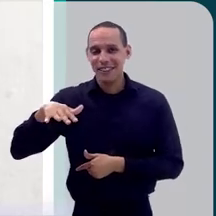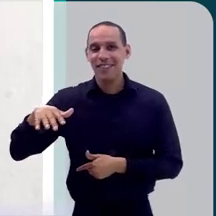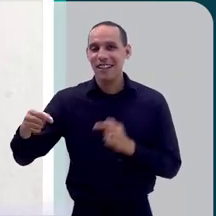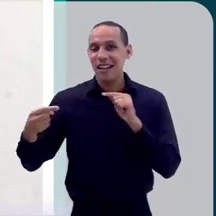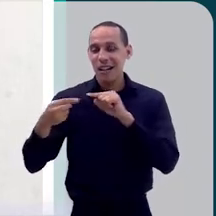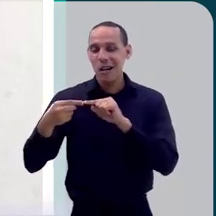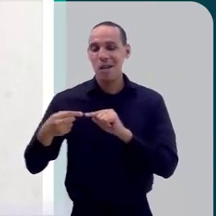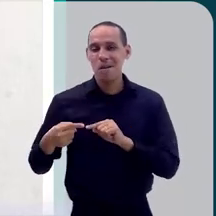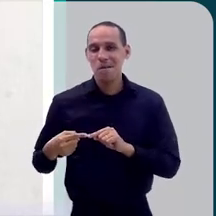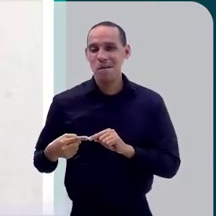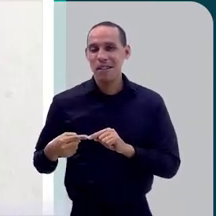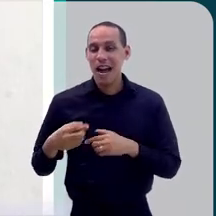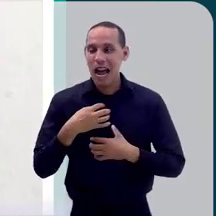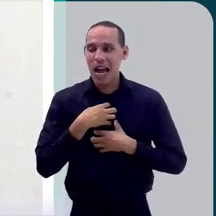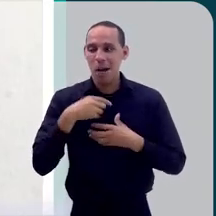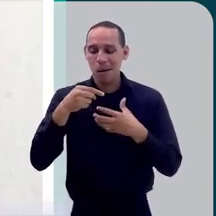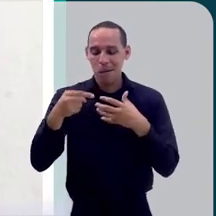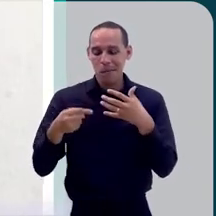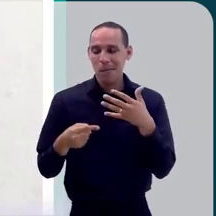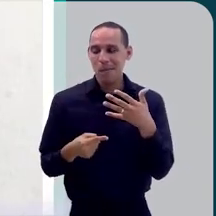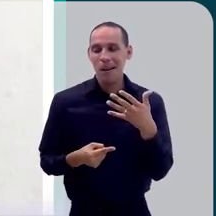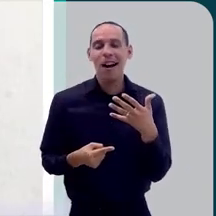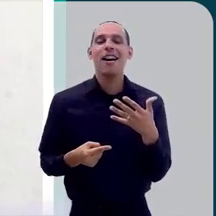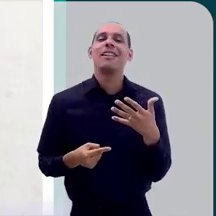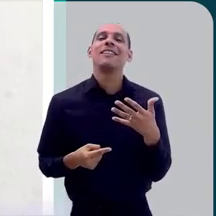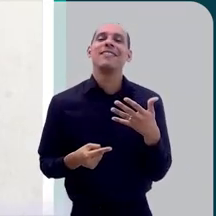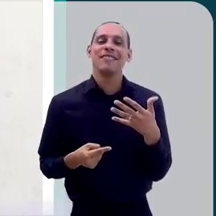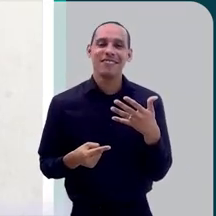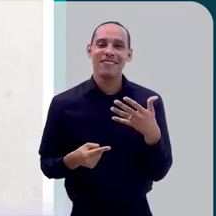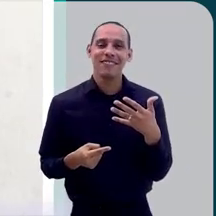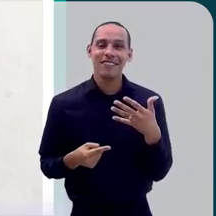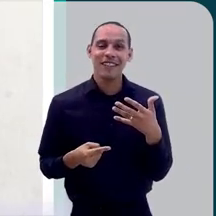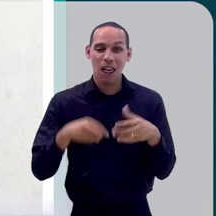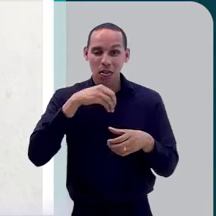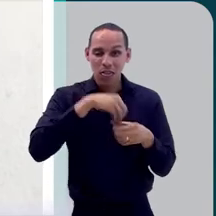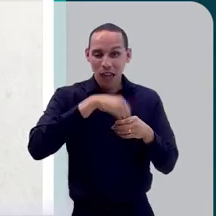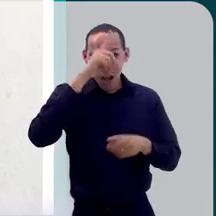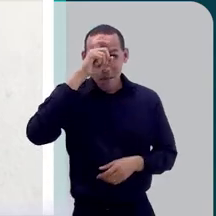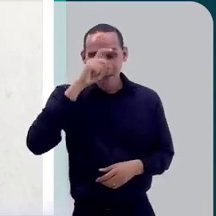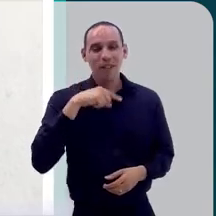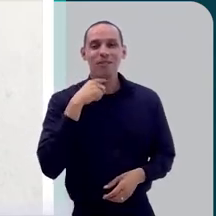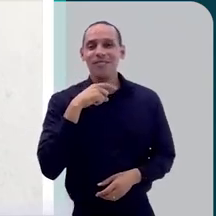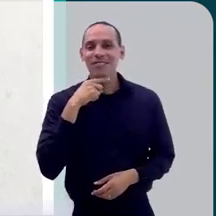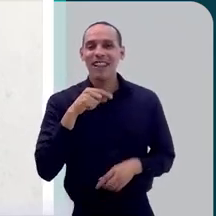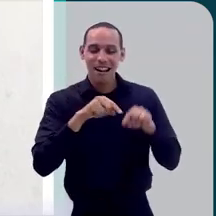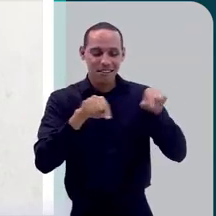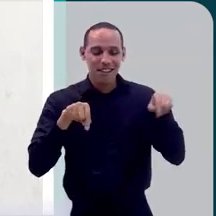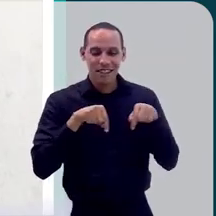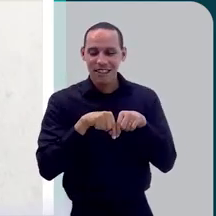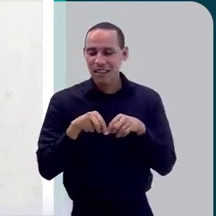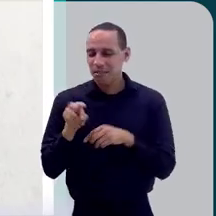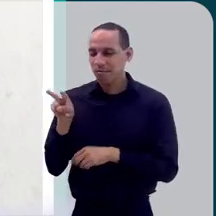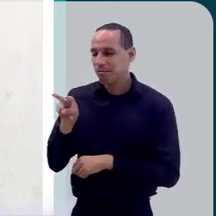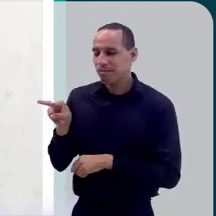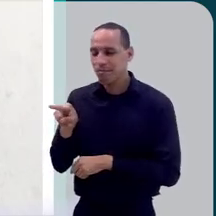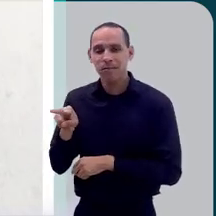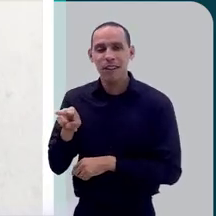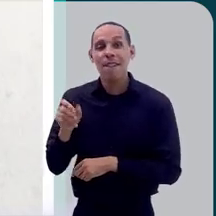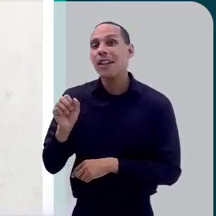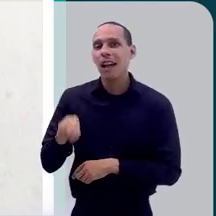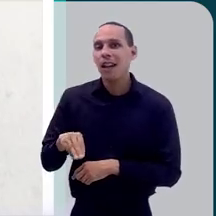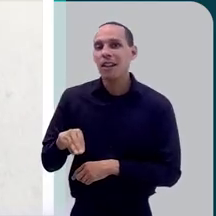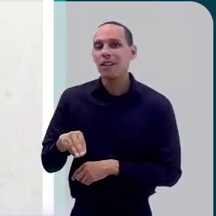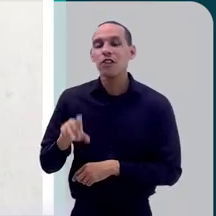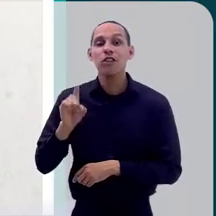o ambiente de trabalho e os sintomas. Do consultório, você não consegue fazer isso.